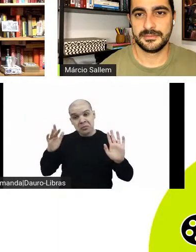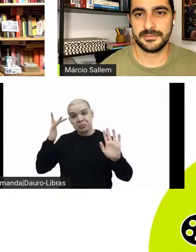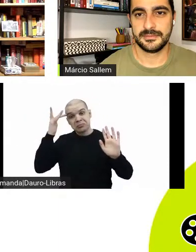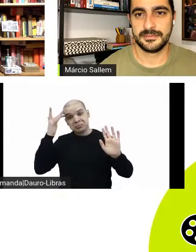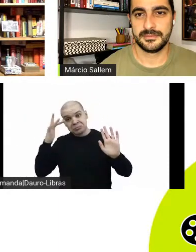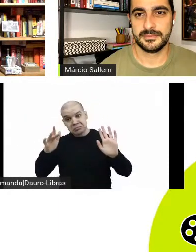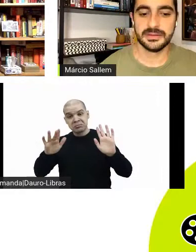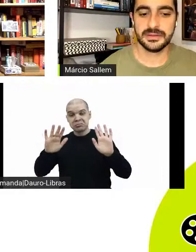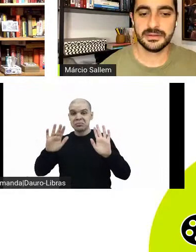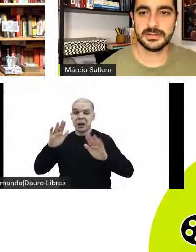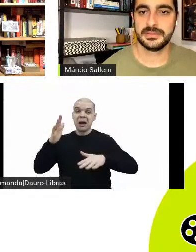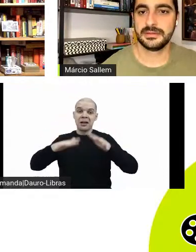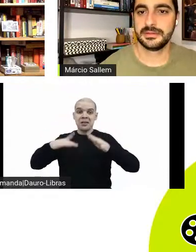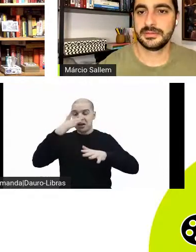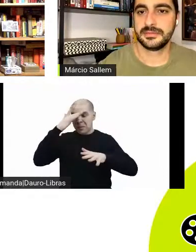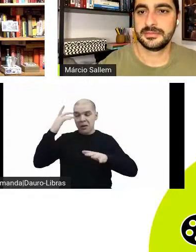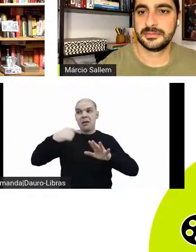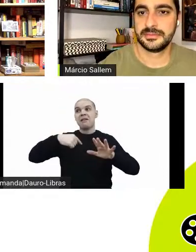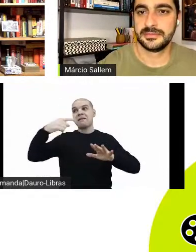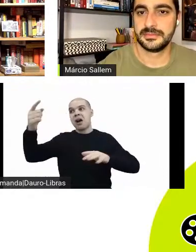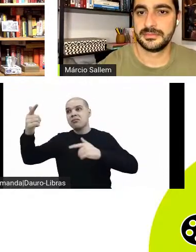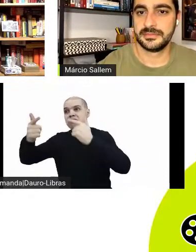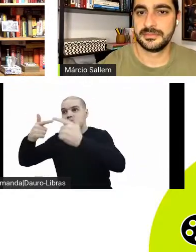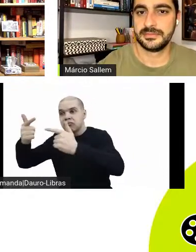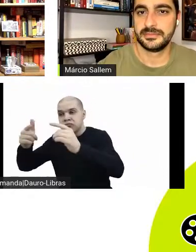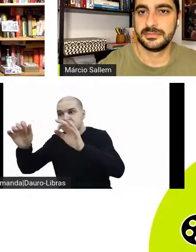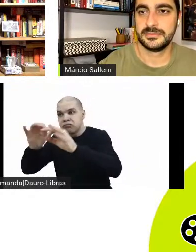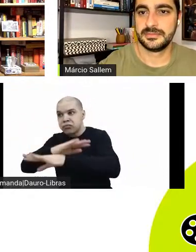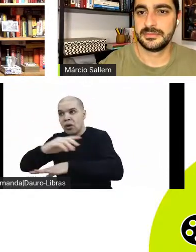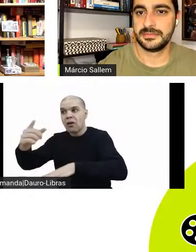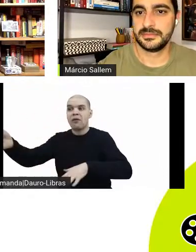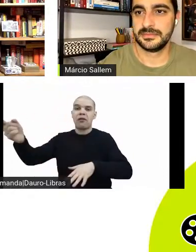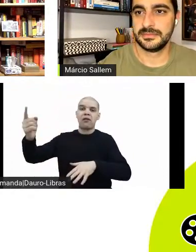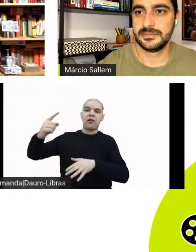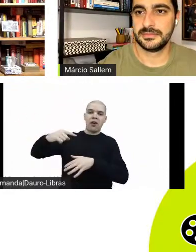origem e tentar se reconectar com o que está sendo falado por lá,